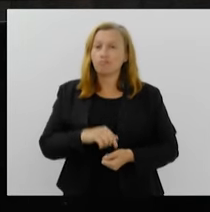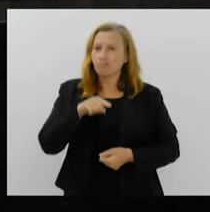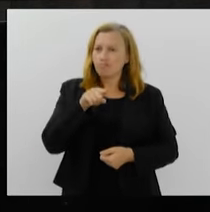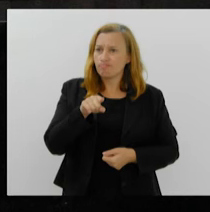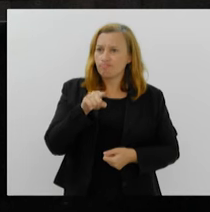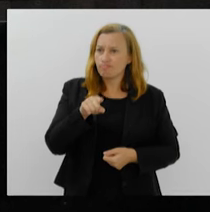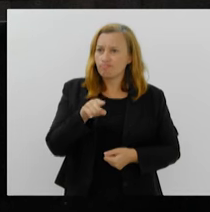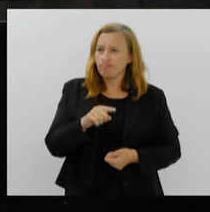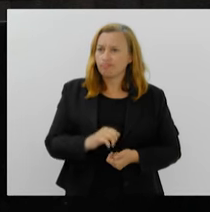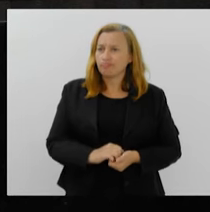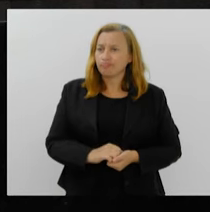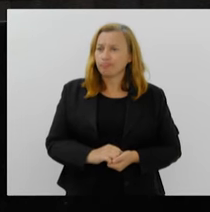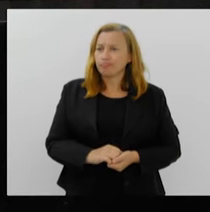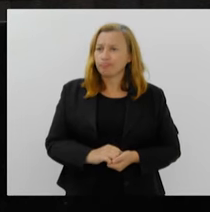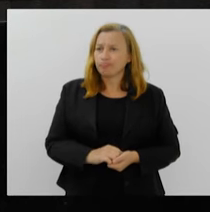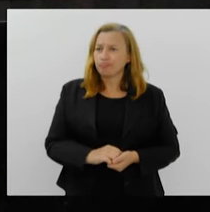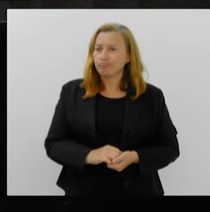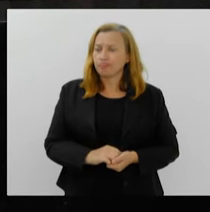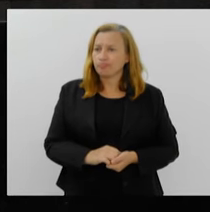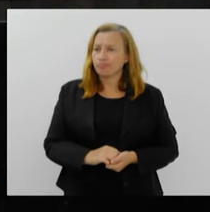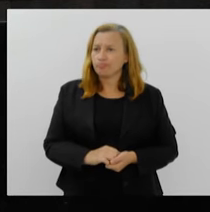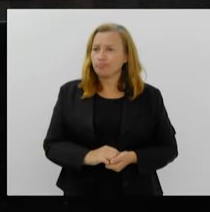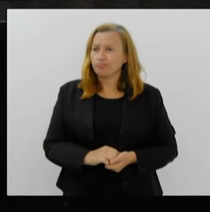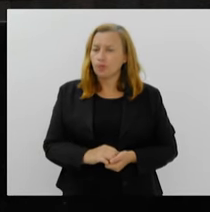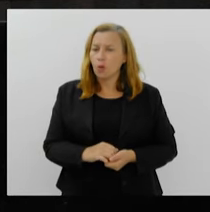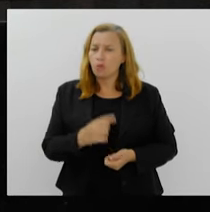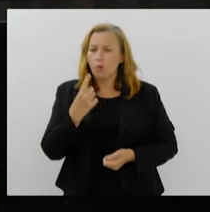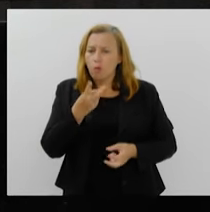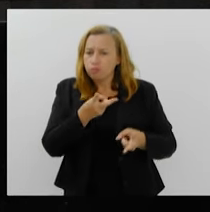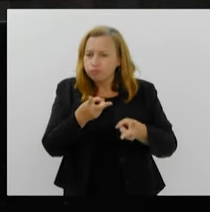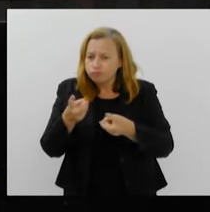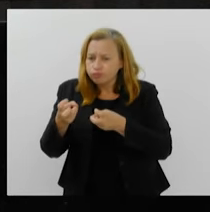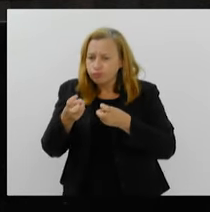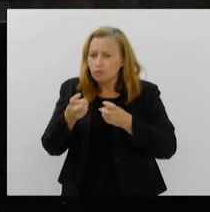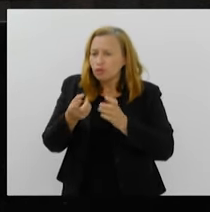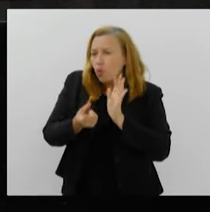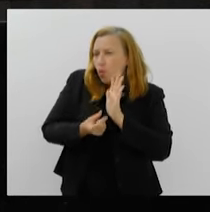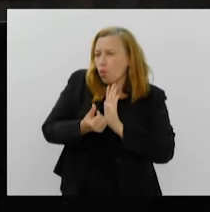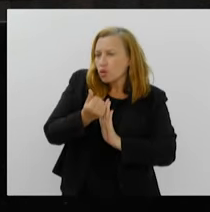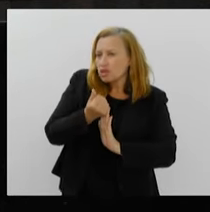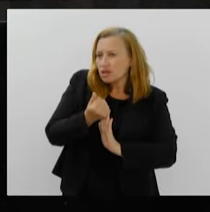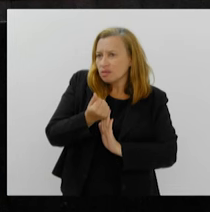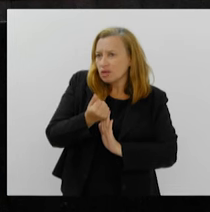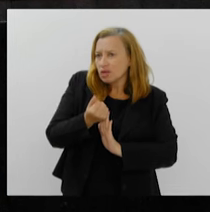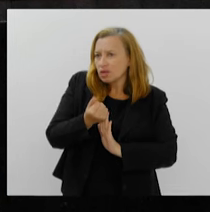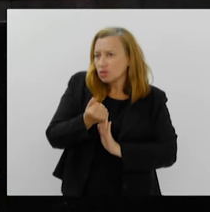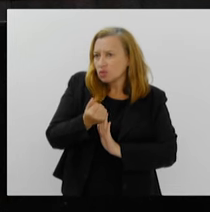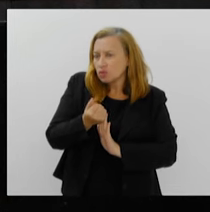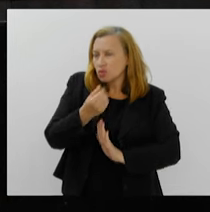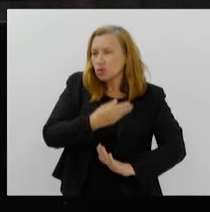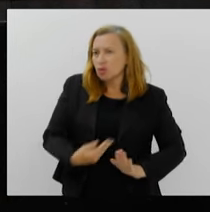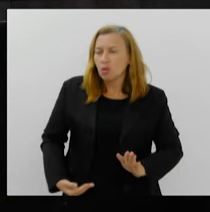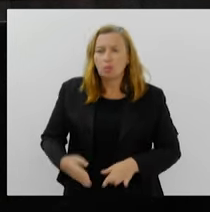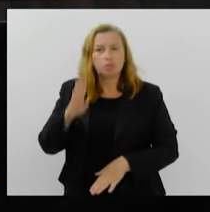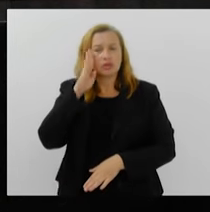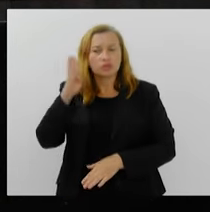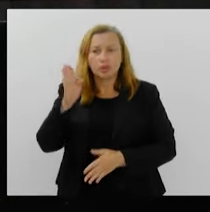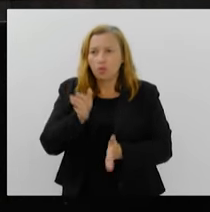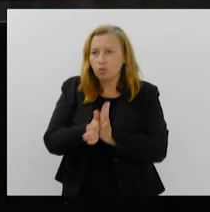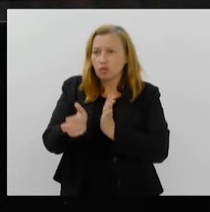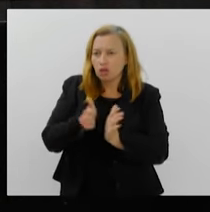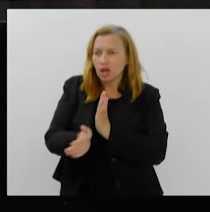vai disciplinar o orçamento público, o principal gasto deveria ser educação